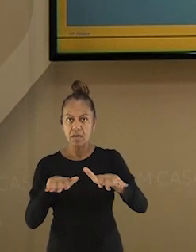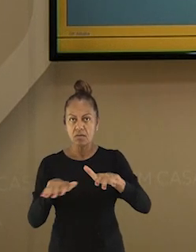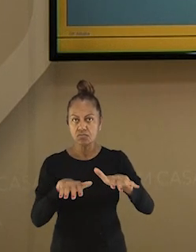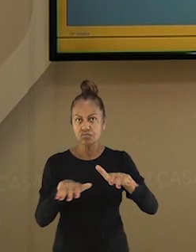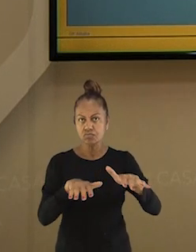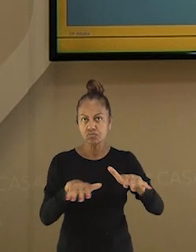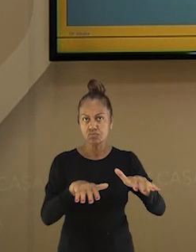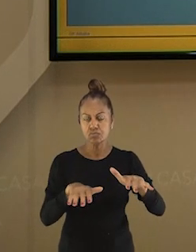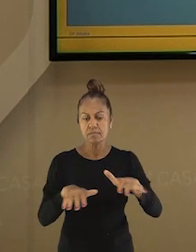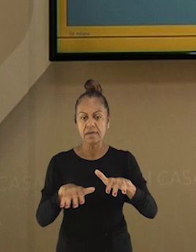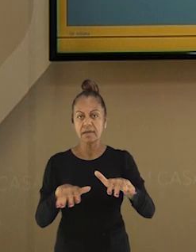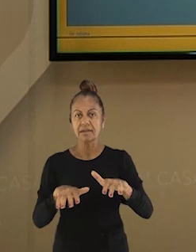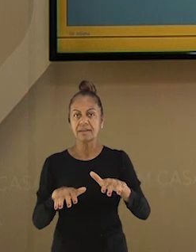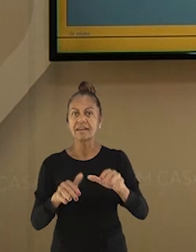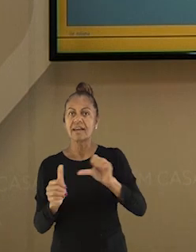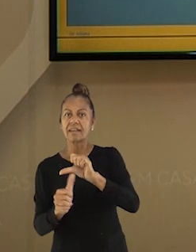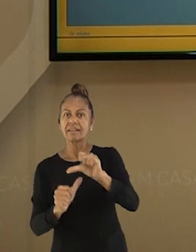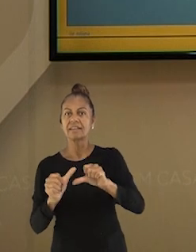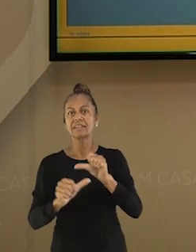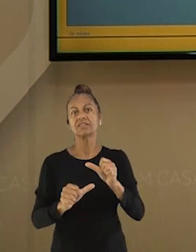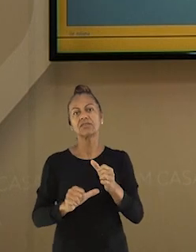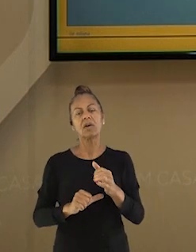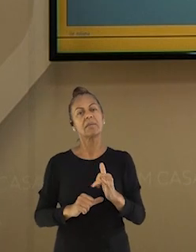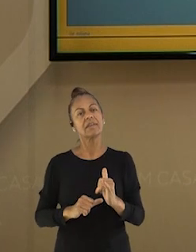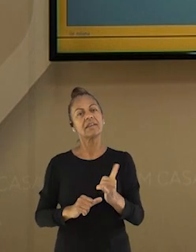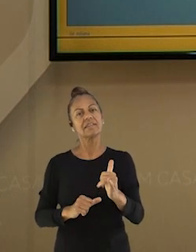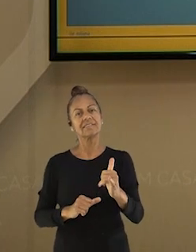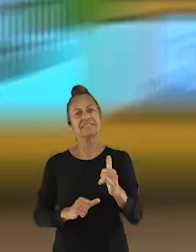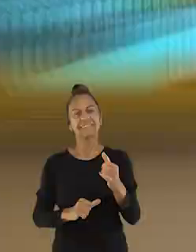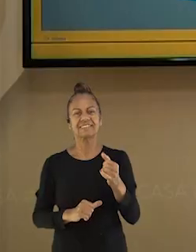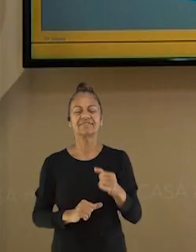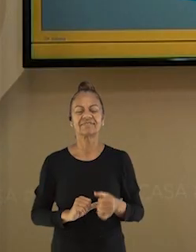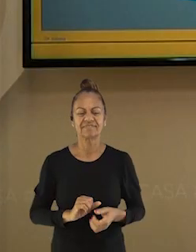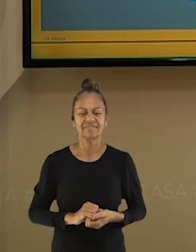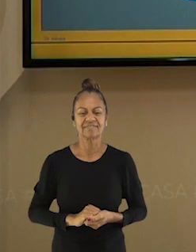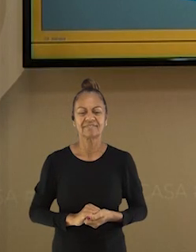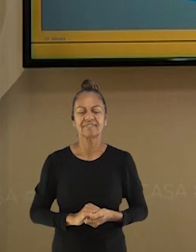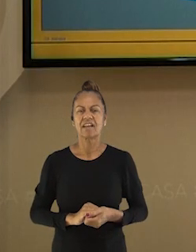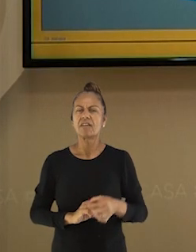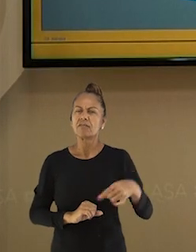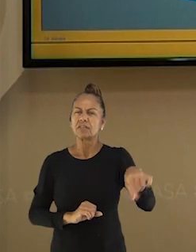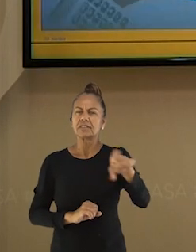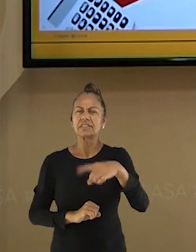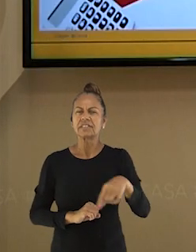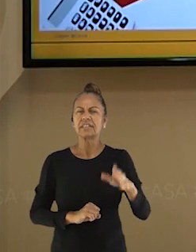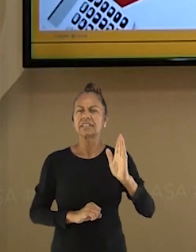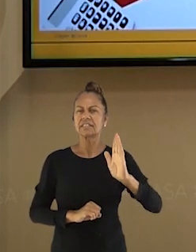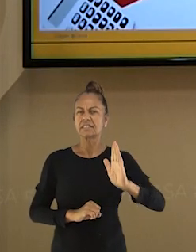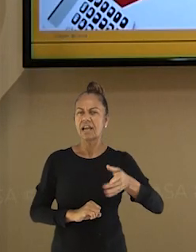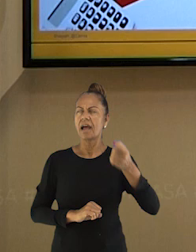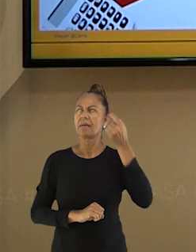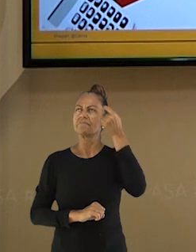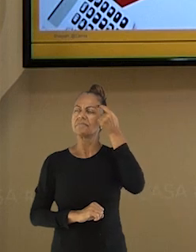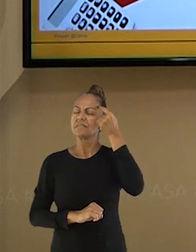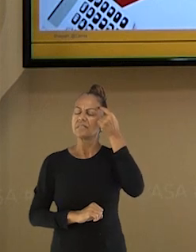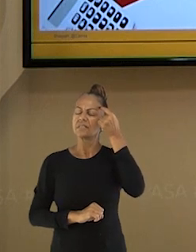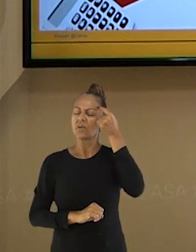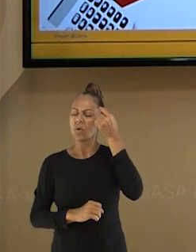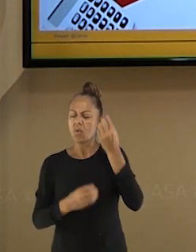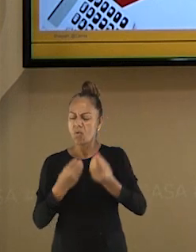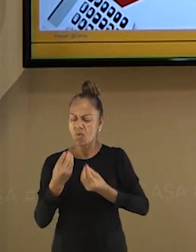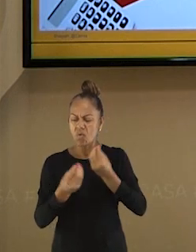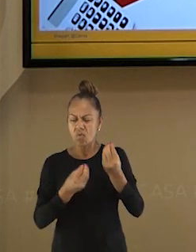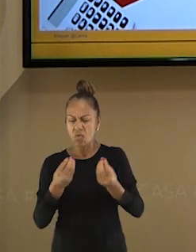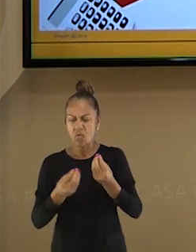pelo movimento da água em energia elétrica. Você já parou para pensar o que é o consumo de